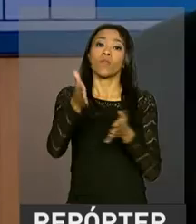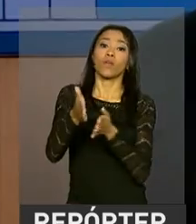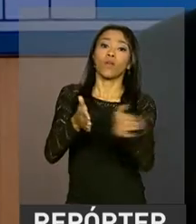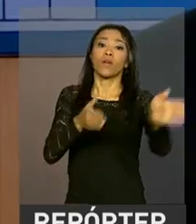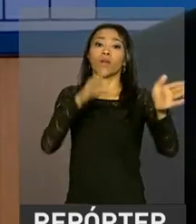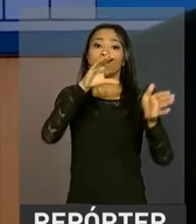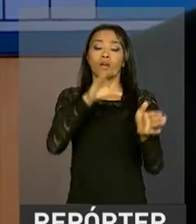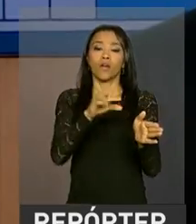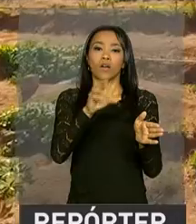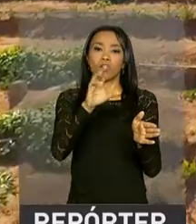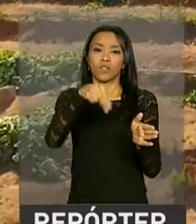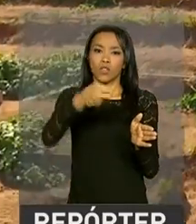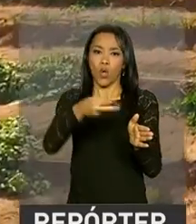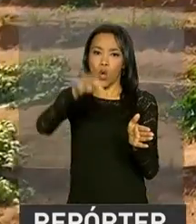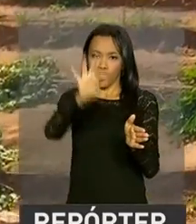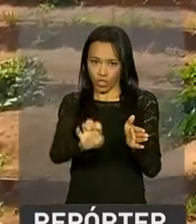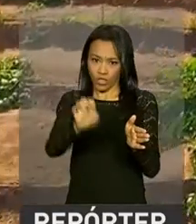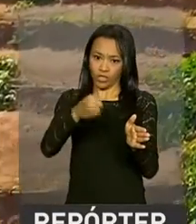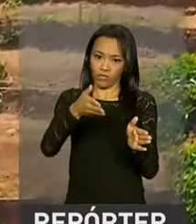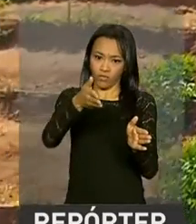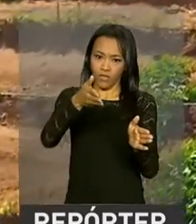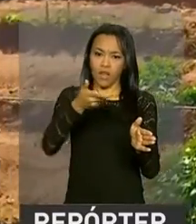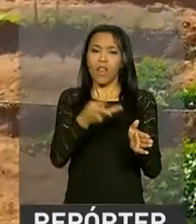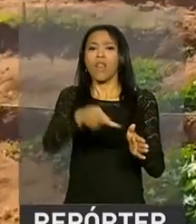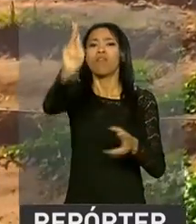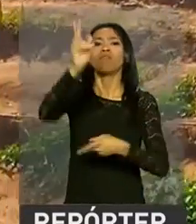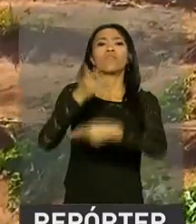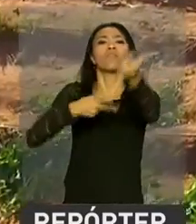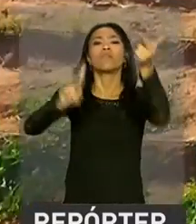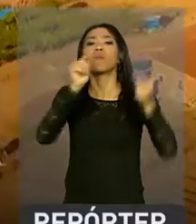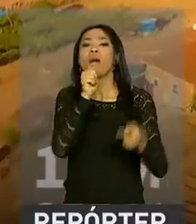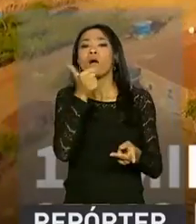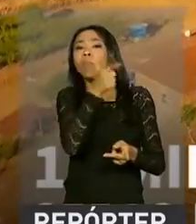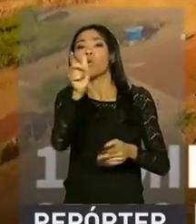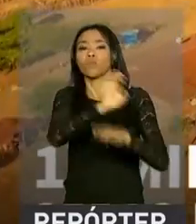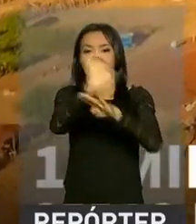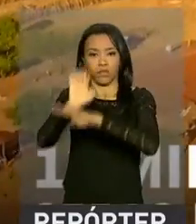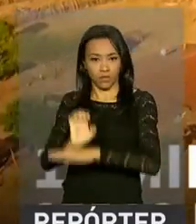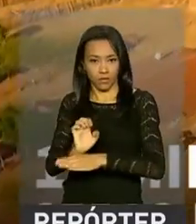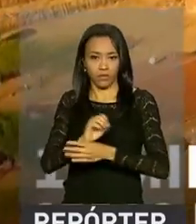a água a outras áreas, a outros estados do Nordeste.